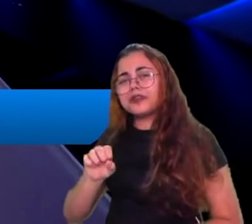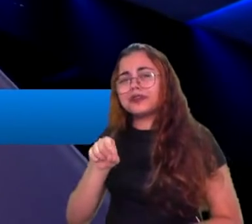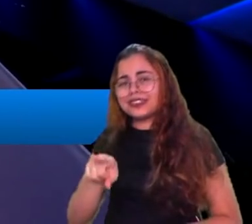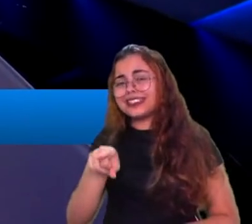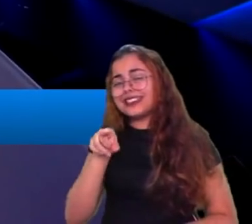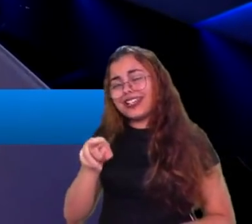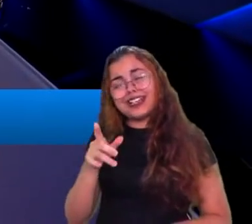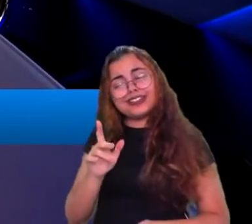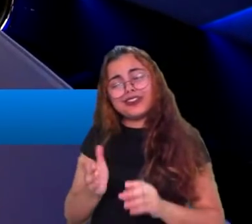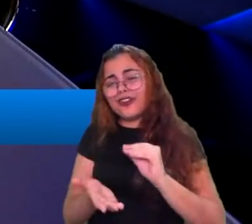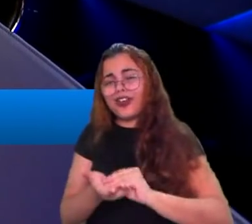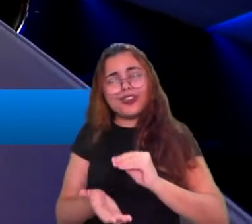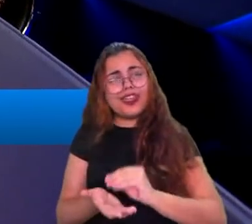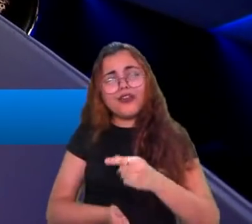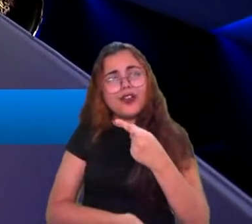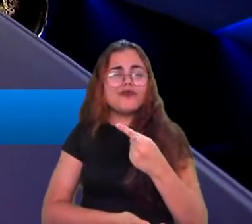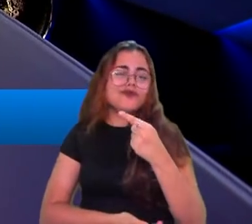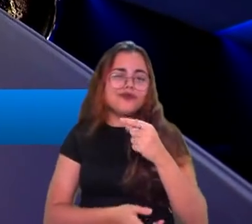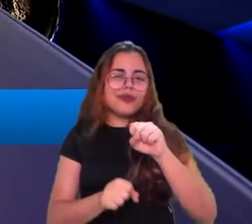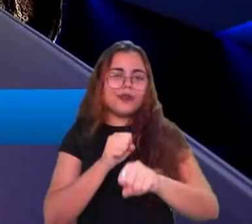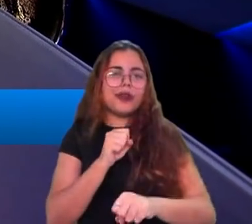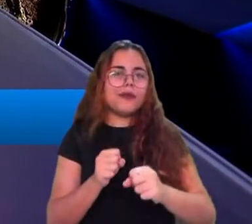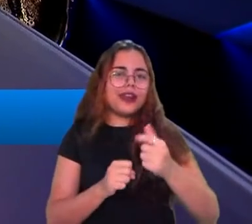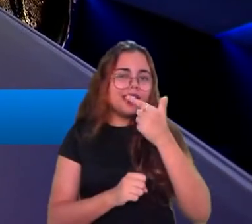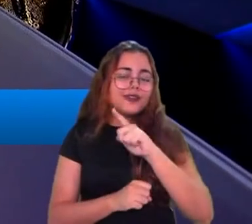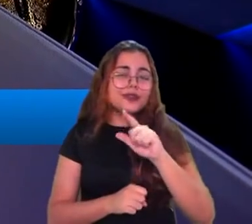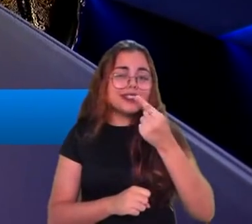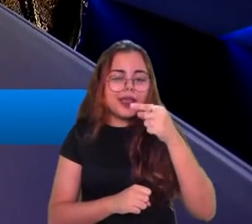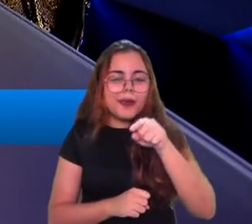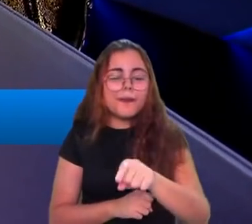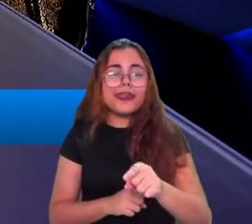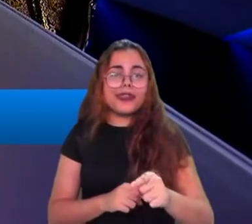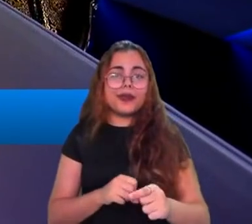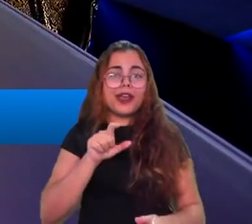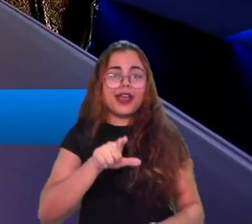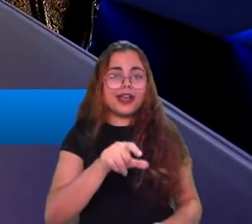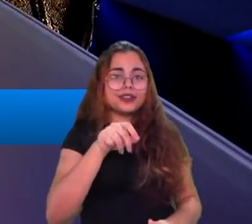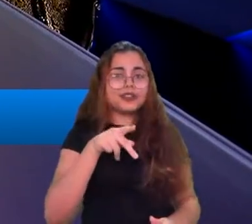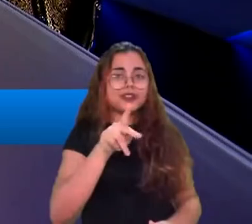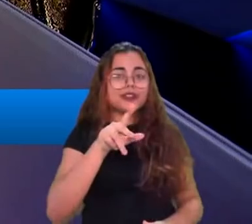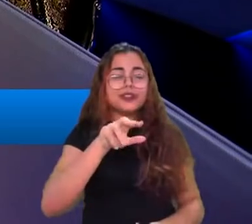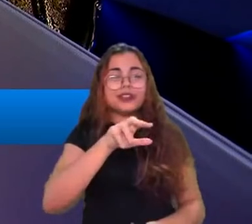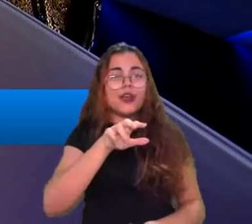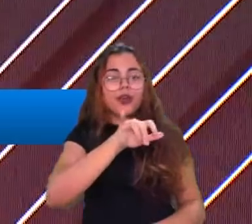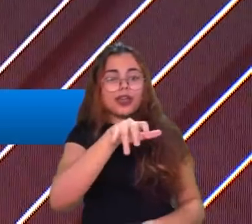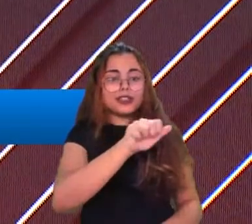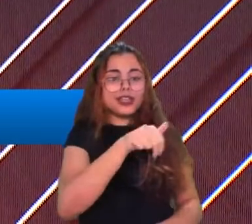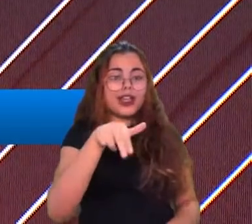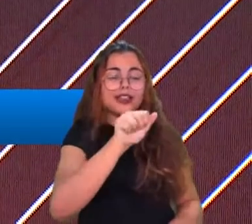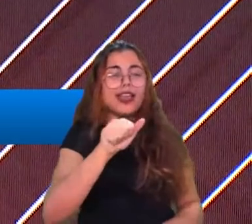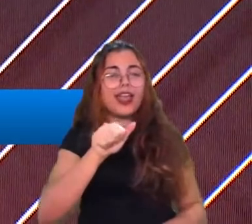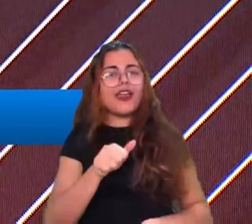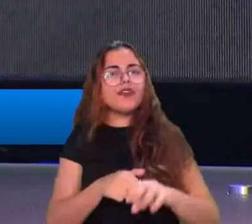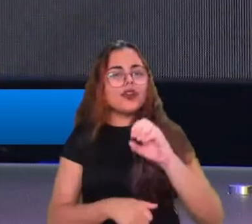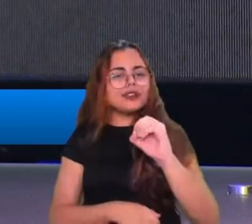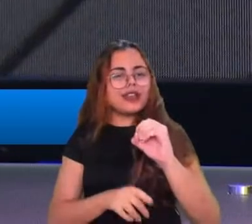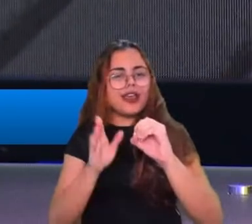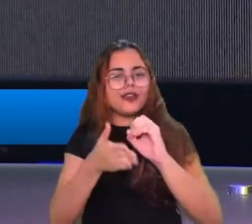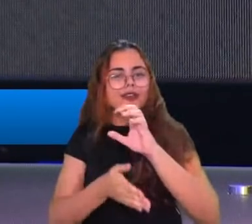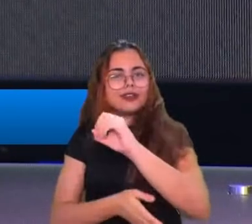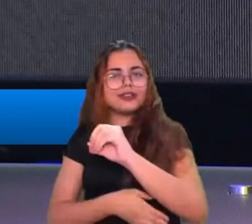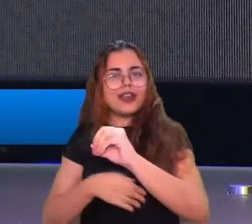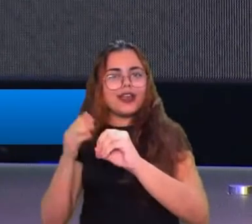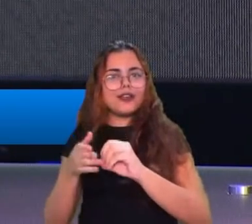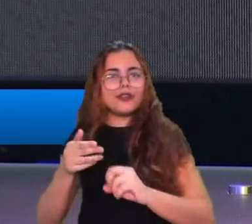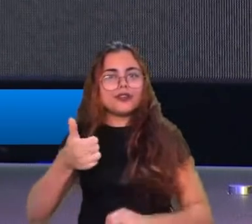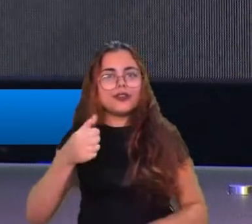pra ele pegar mil e no fim das contas ele pegou Jana e ficou acho que 0, 0, 12 não morreu ali ficou várias assistências pelo menos não morreu, né pelo menos